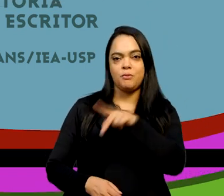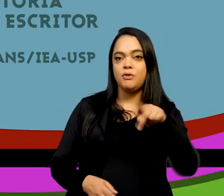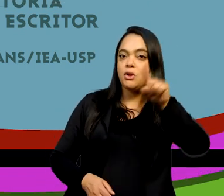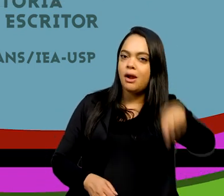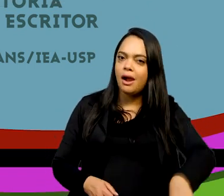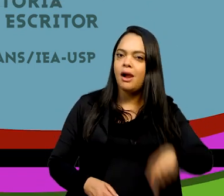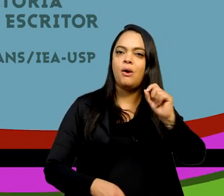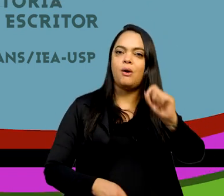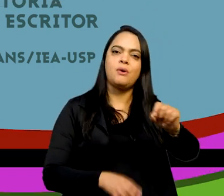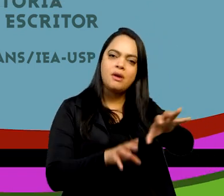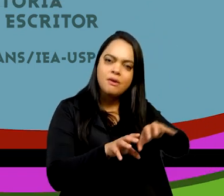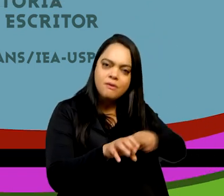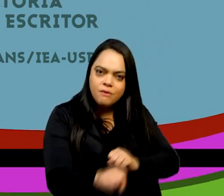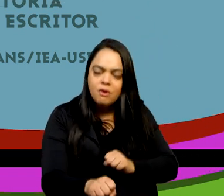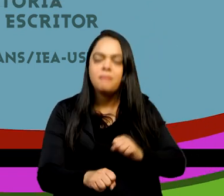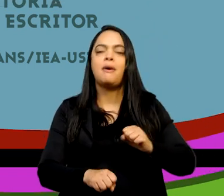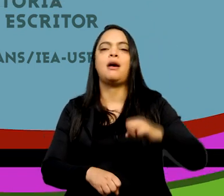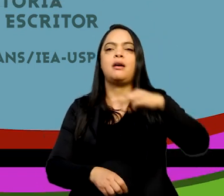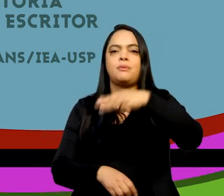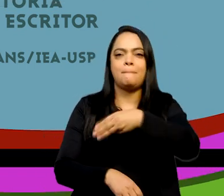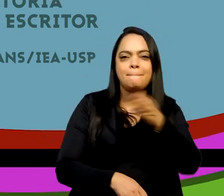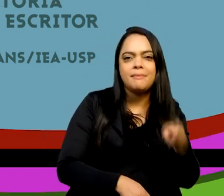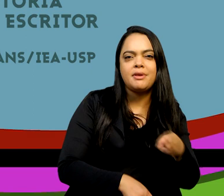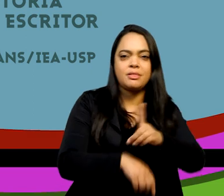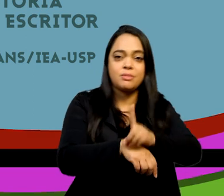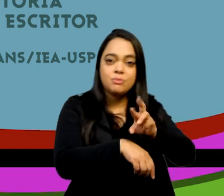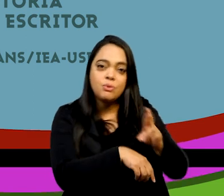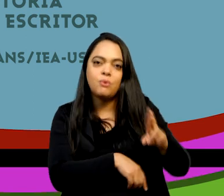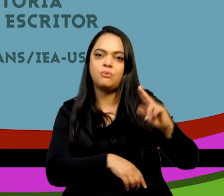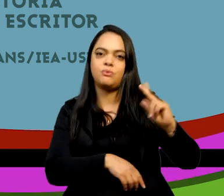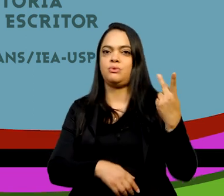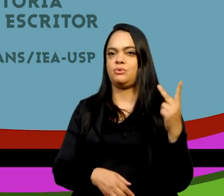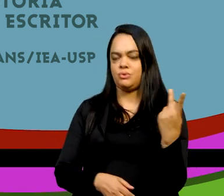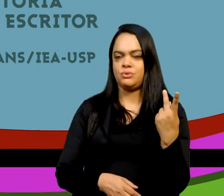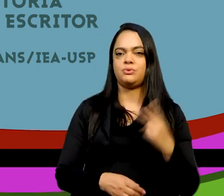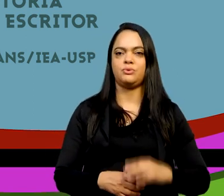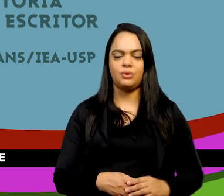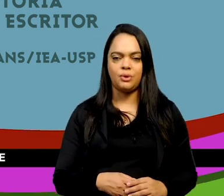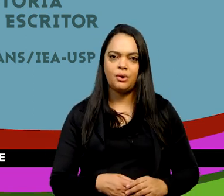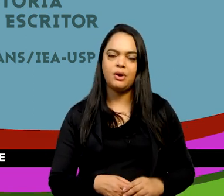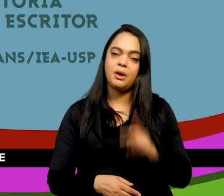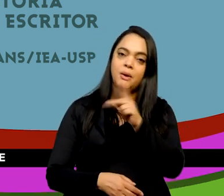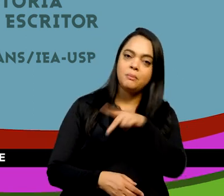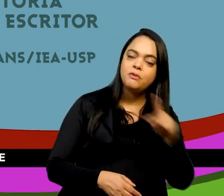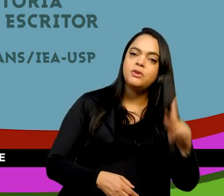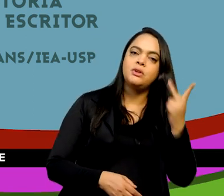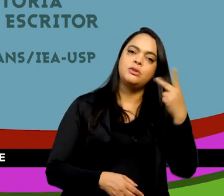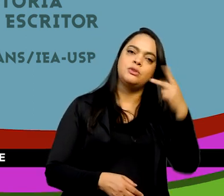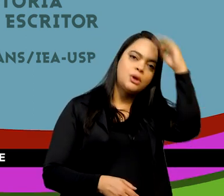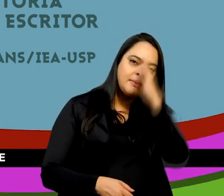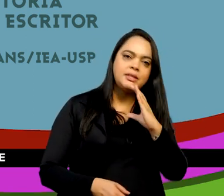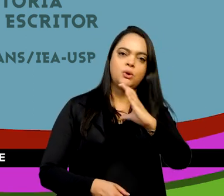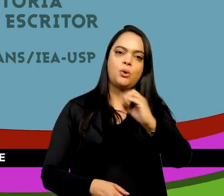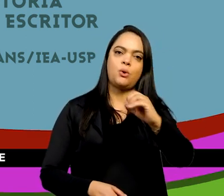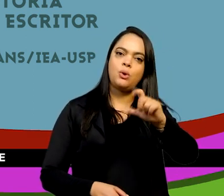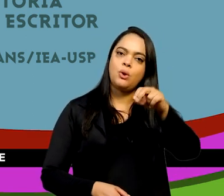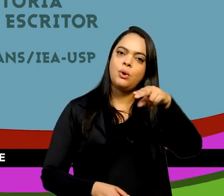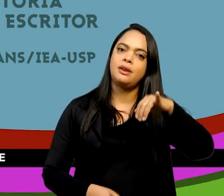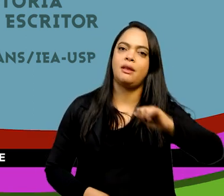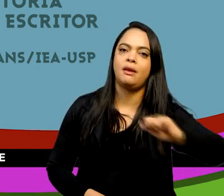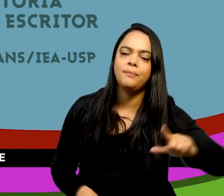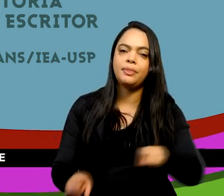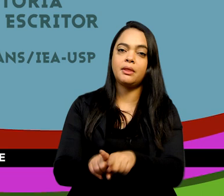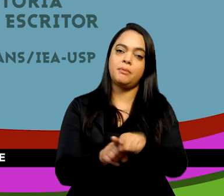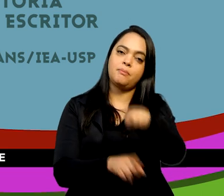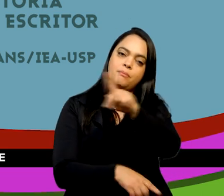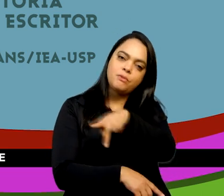licenciado, mestre, doutor em História, livre docente em História do Brasil Colonial, e é professor